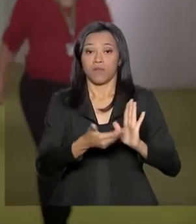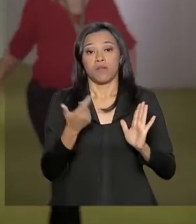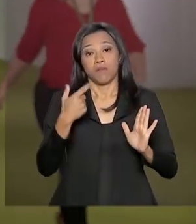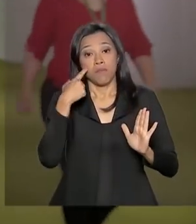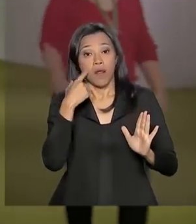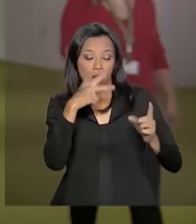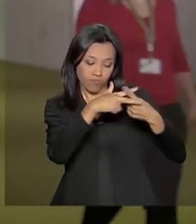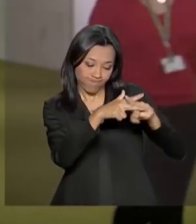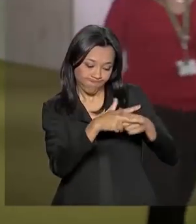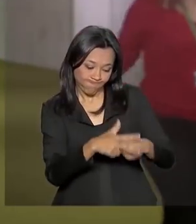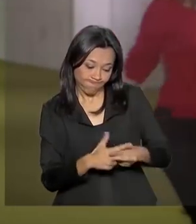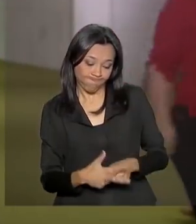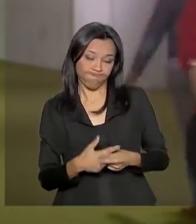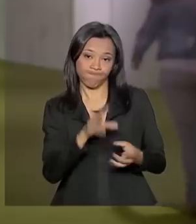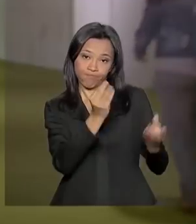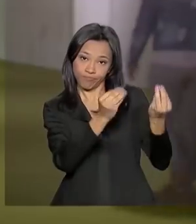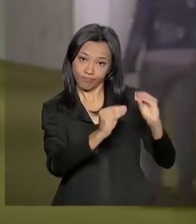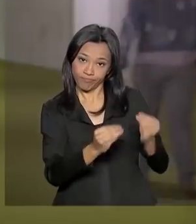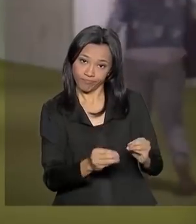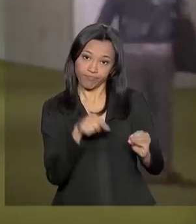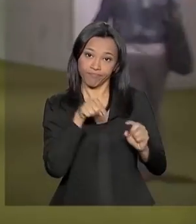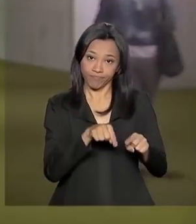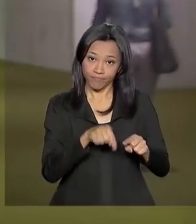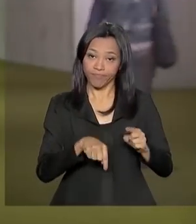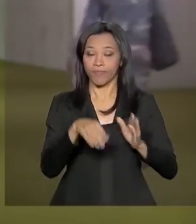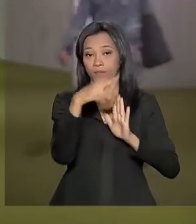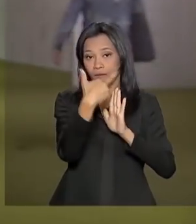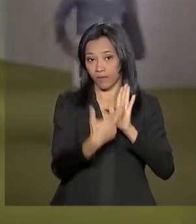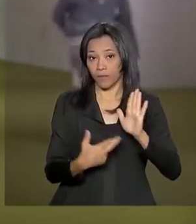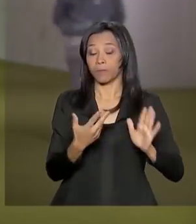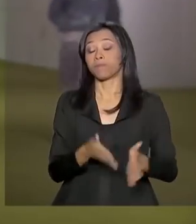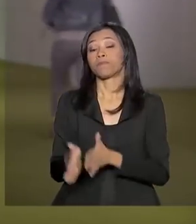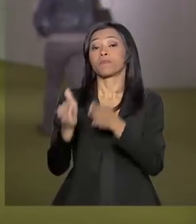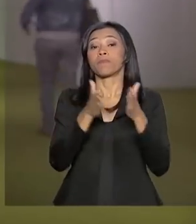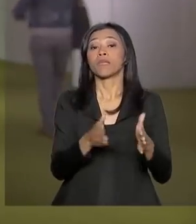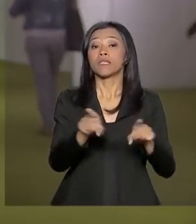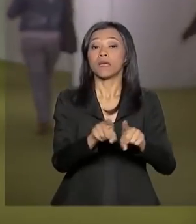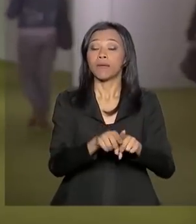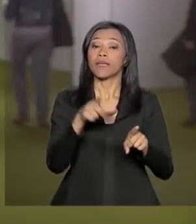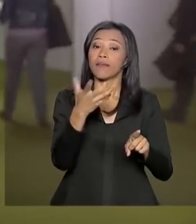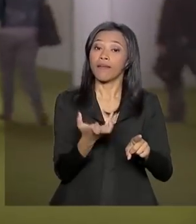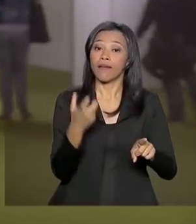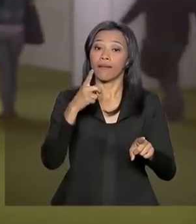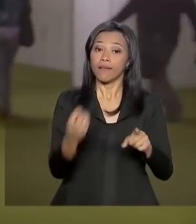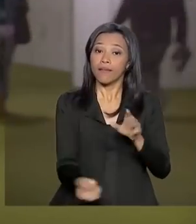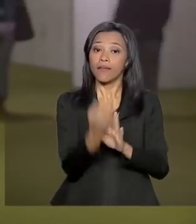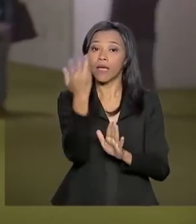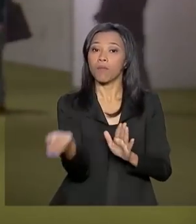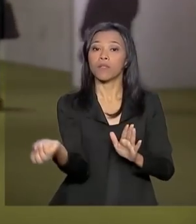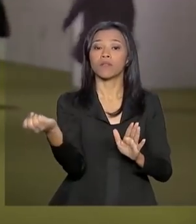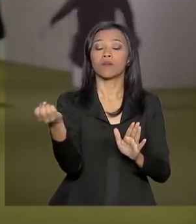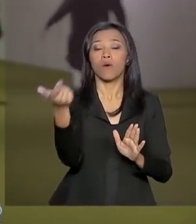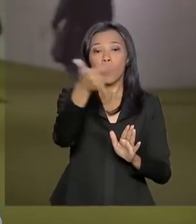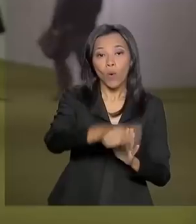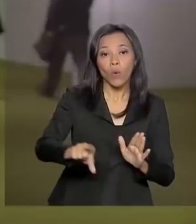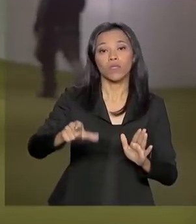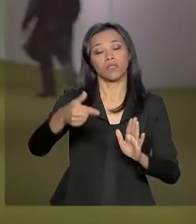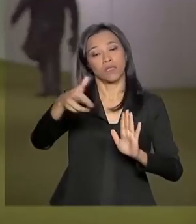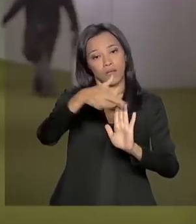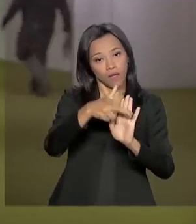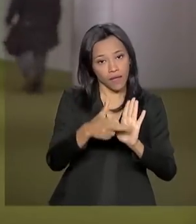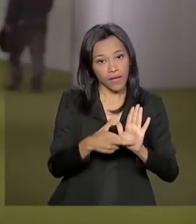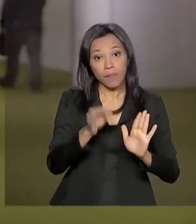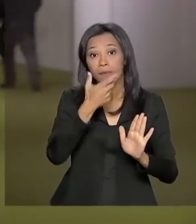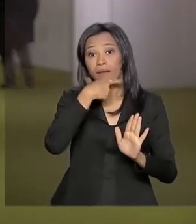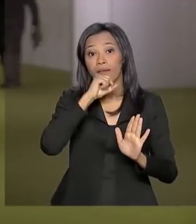Ontem Samuel Moreira falou sobre essa proposta, adiantou alguns pontos, disse que pretende criar mais uma regra de transição para quem está prestes